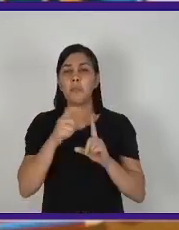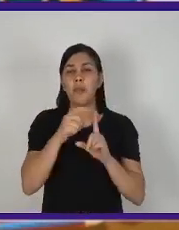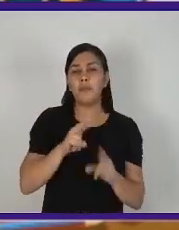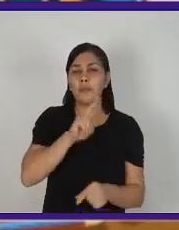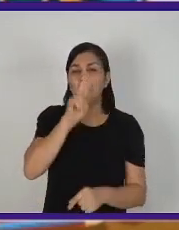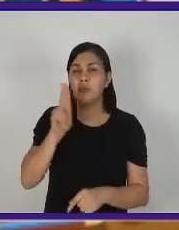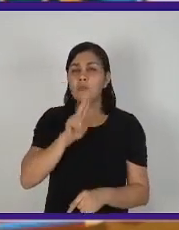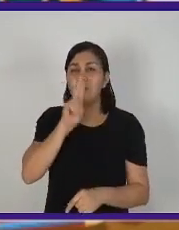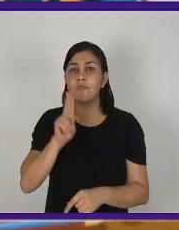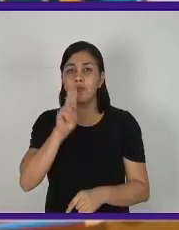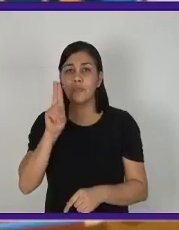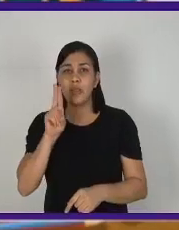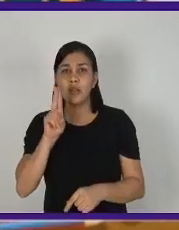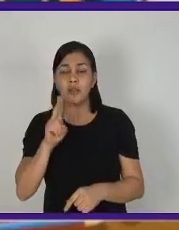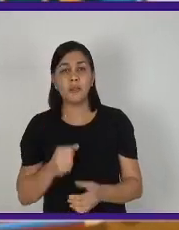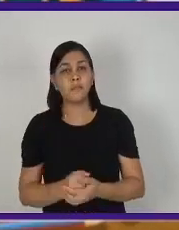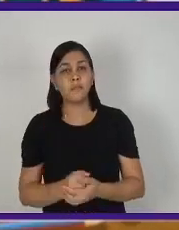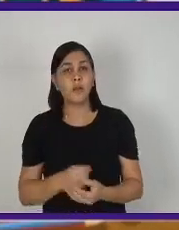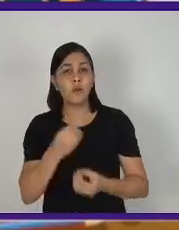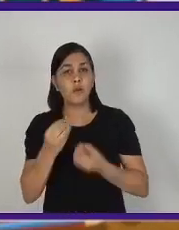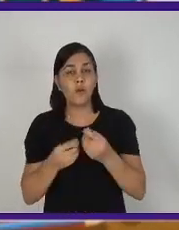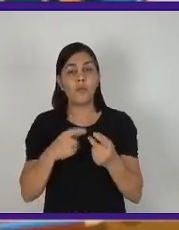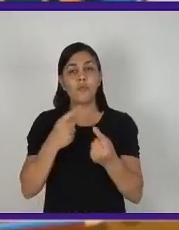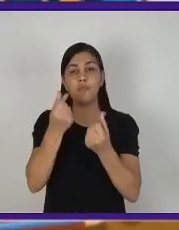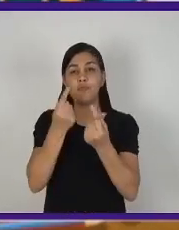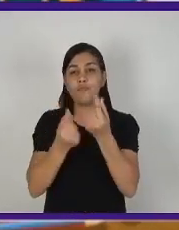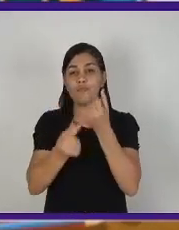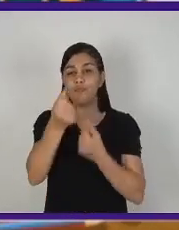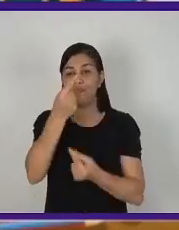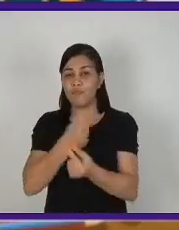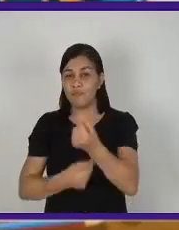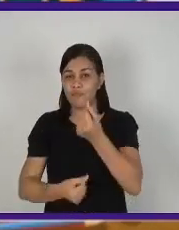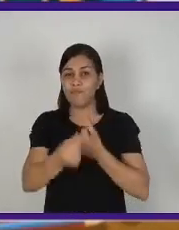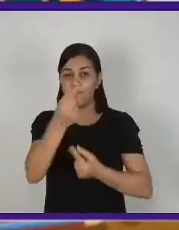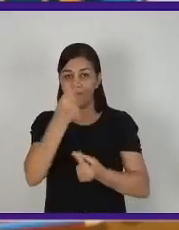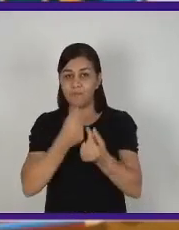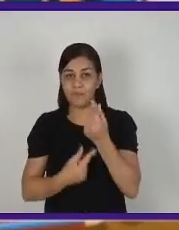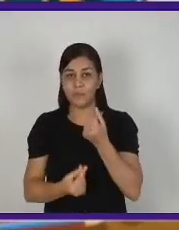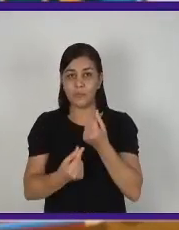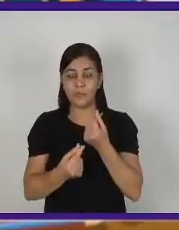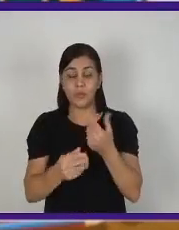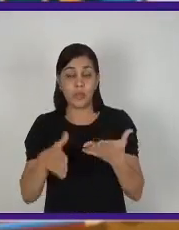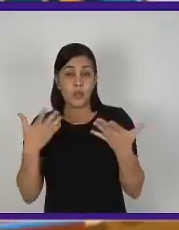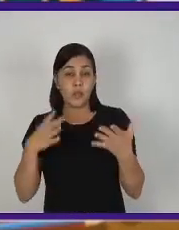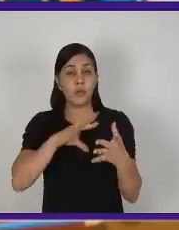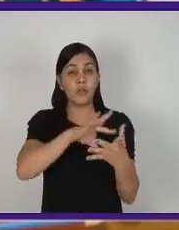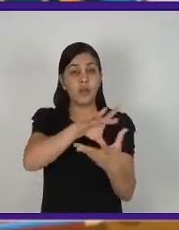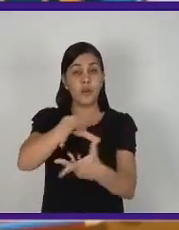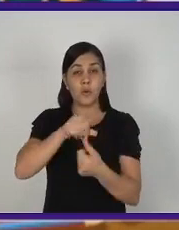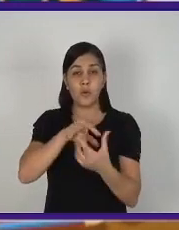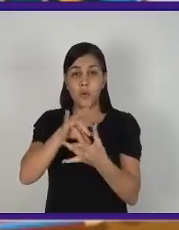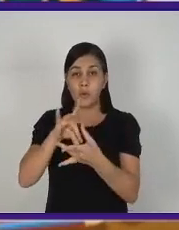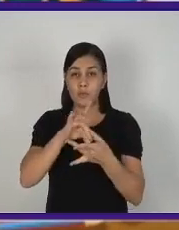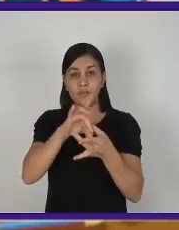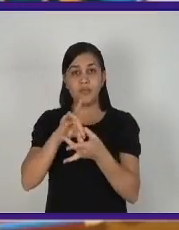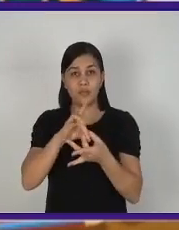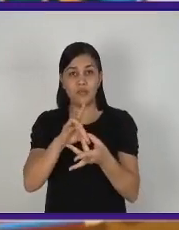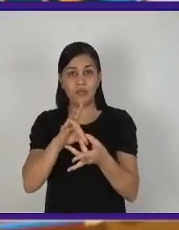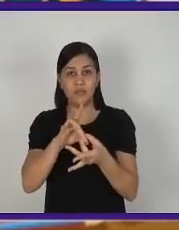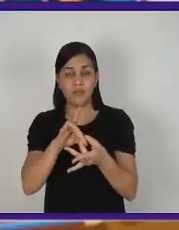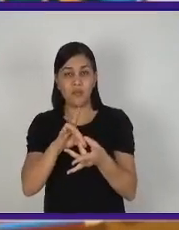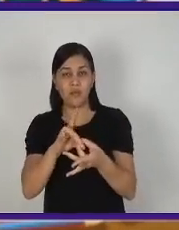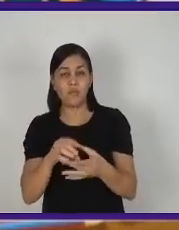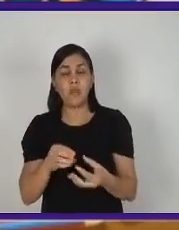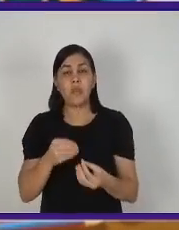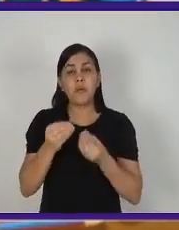descrever a atual conjuntura do sistema capitalista. Então, essa globalização é vista como a total ou